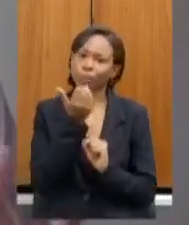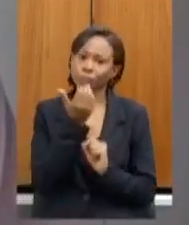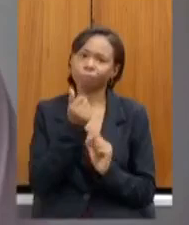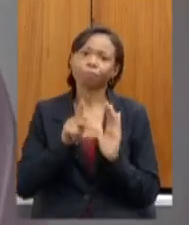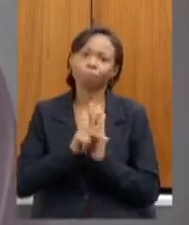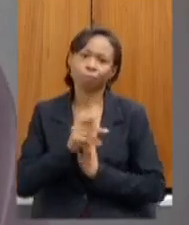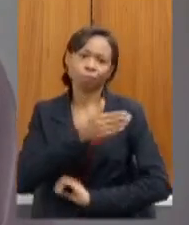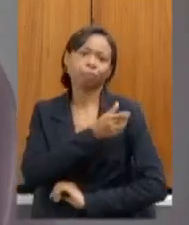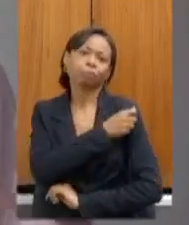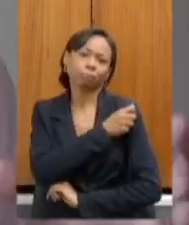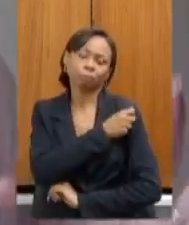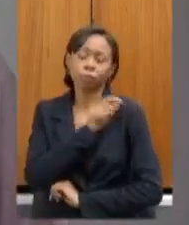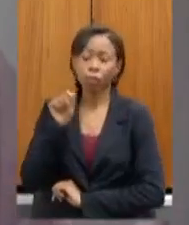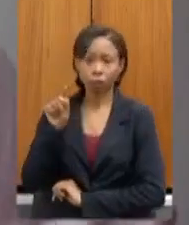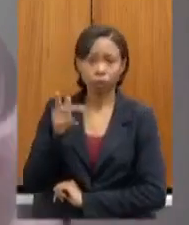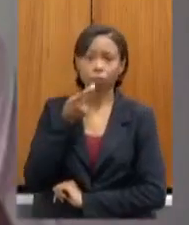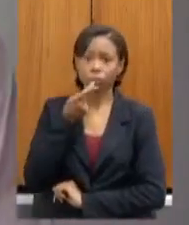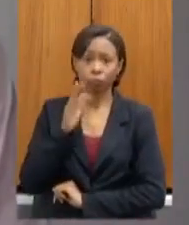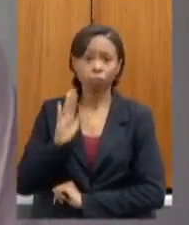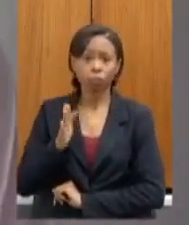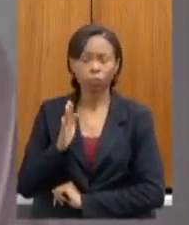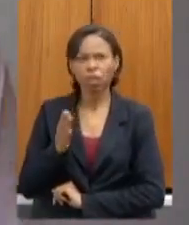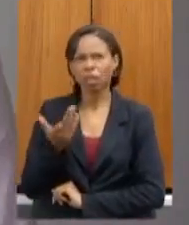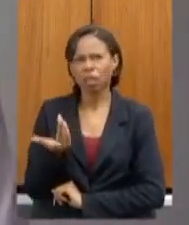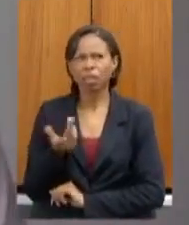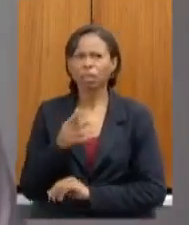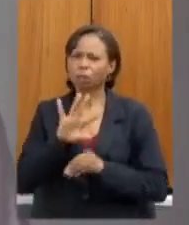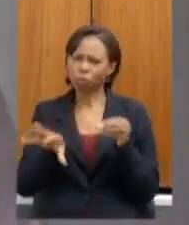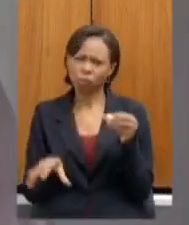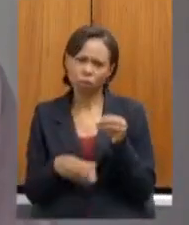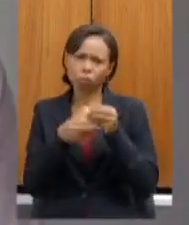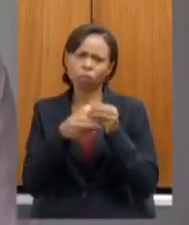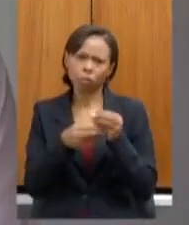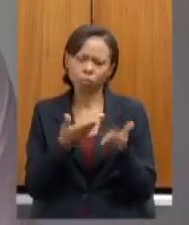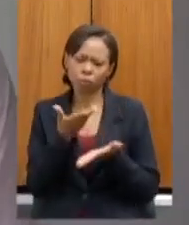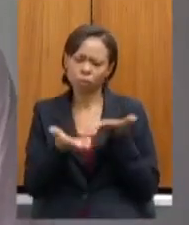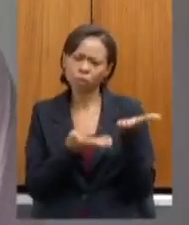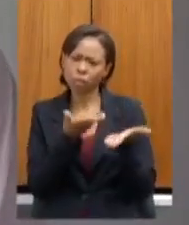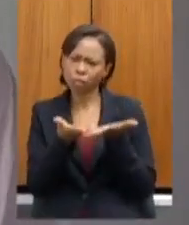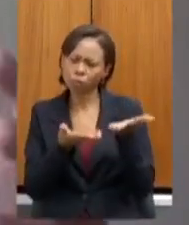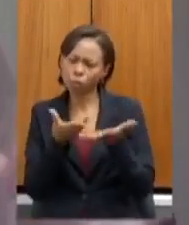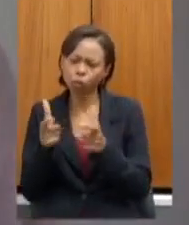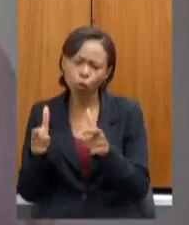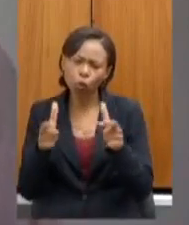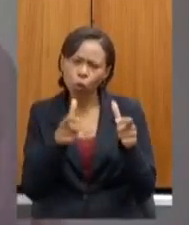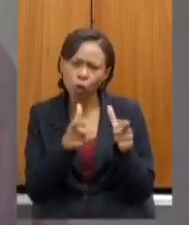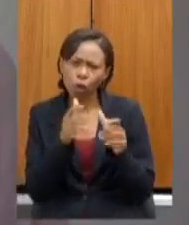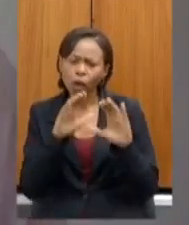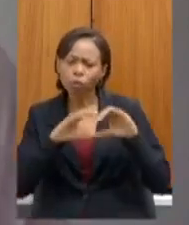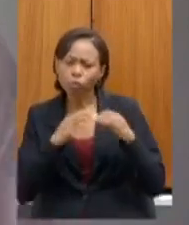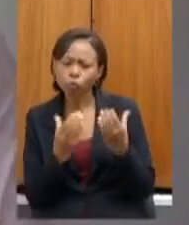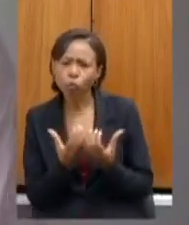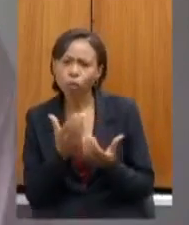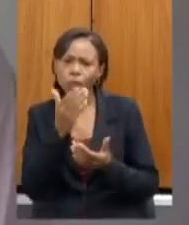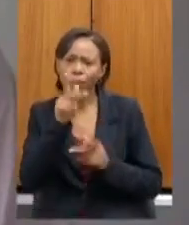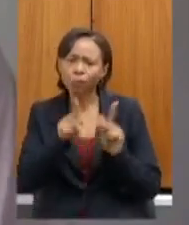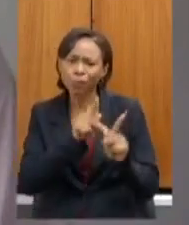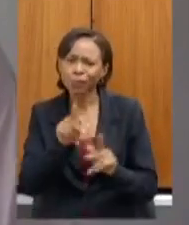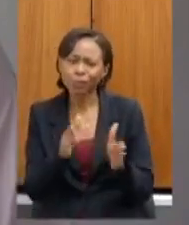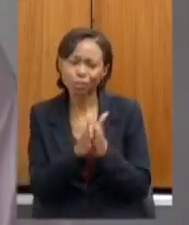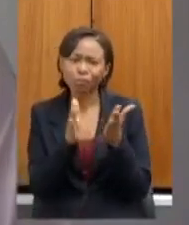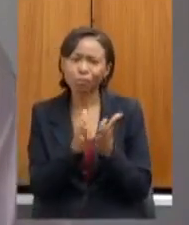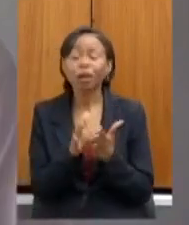a senhora colocou no que diz respeito a uma complementação para atendimento às comunidades a gente compreende que é um esforço